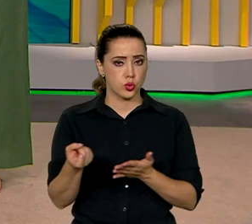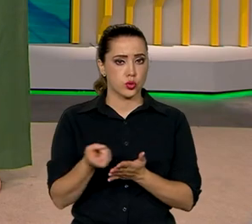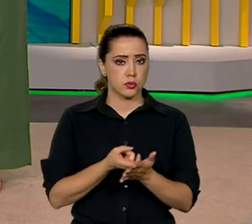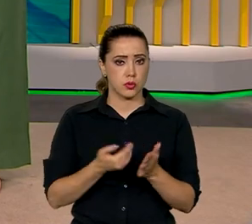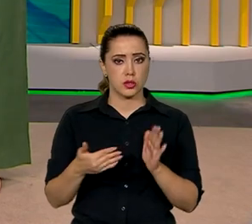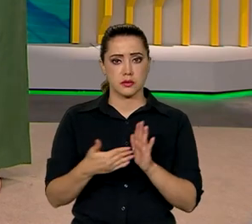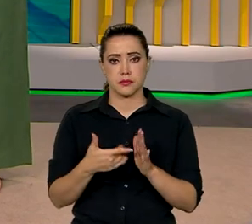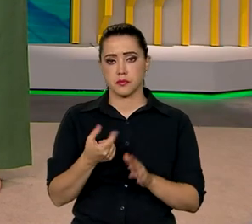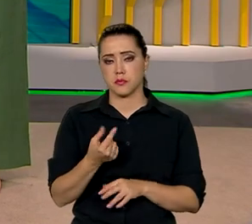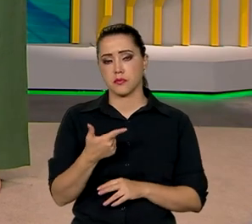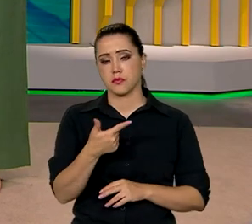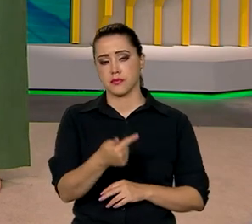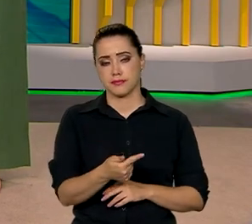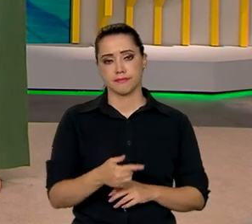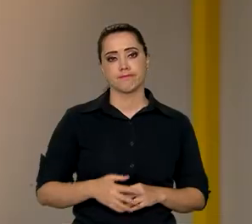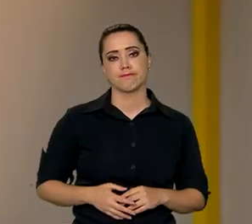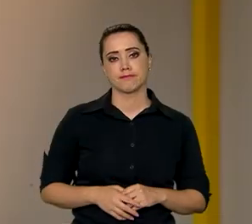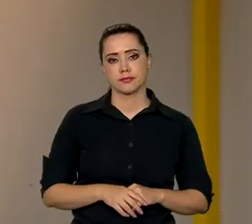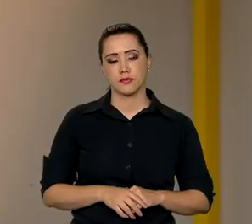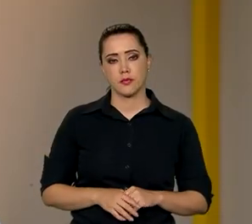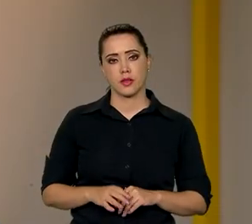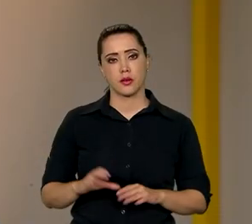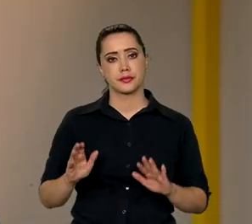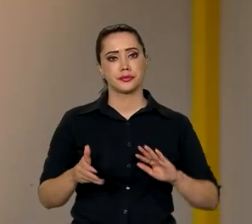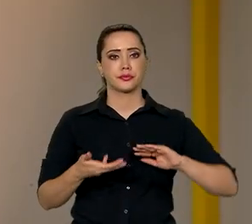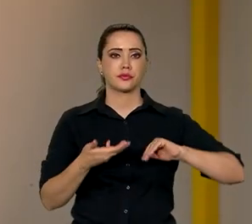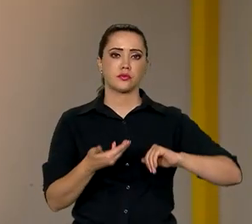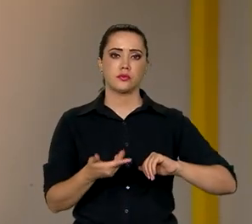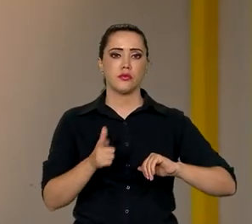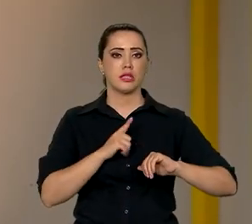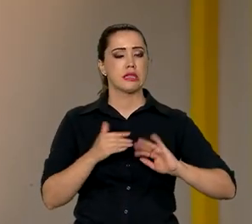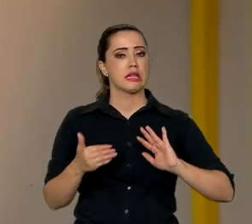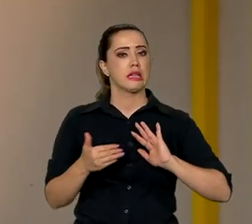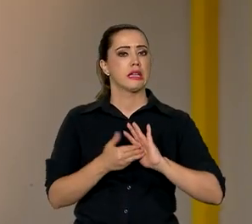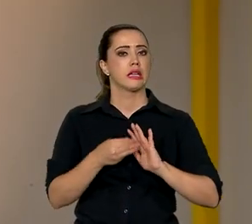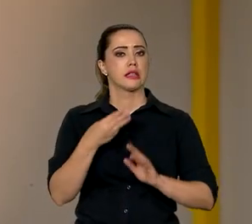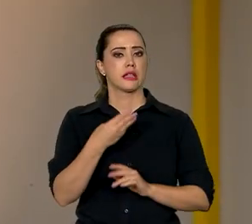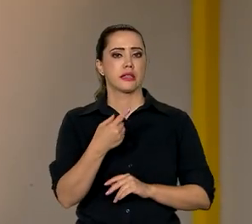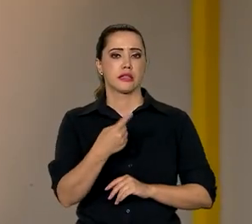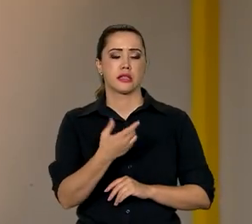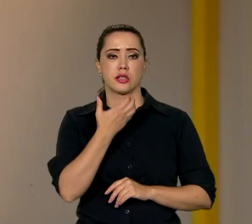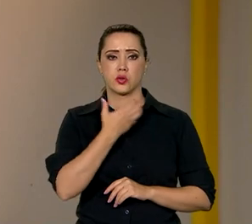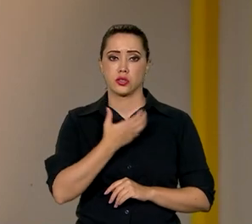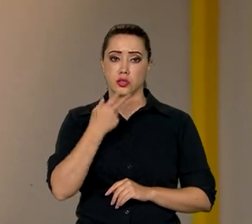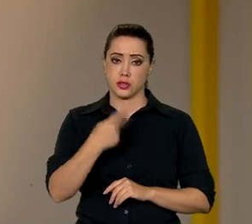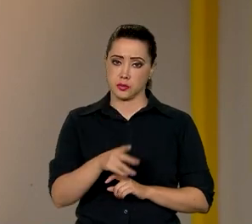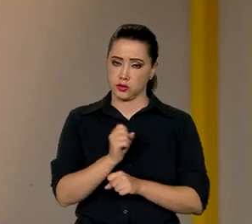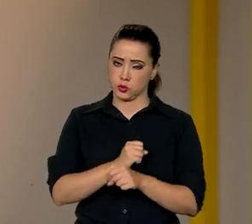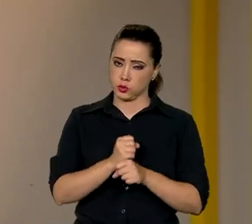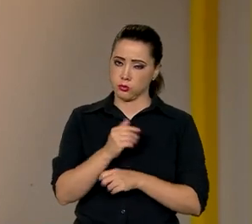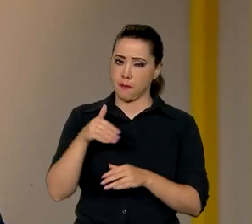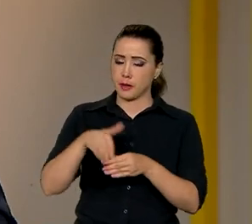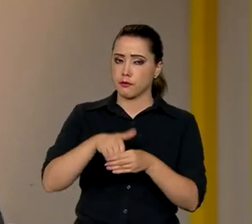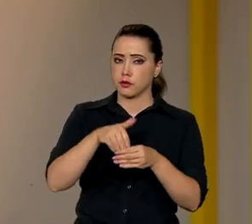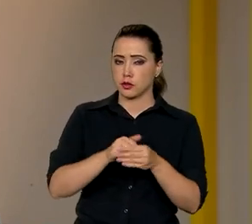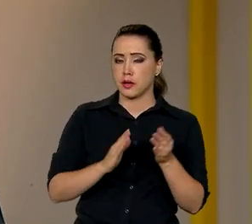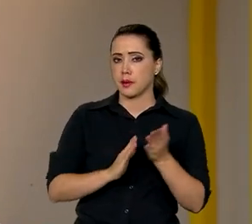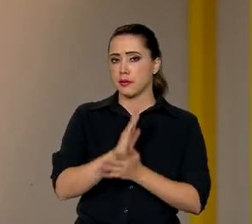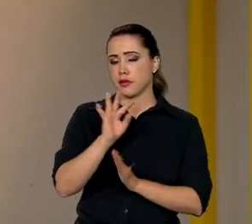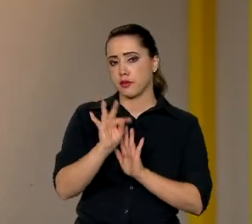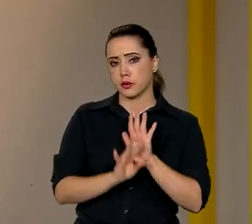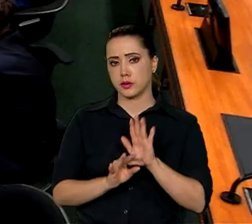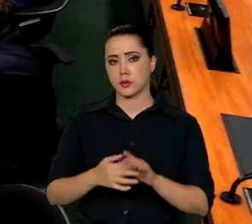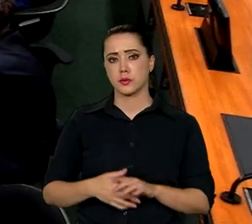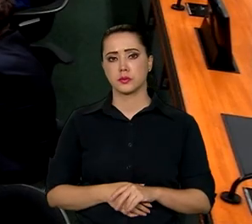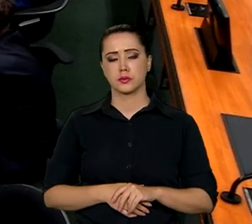tributos até 2027. O Congresso Nacional tem até 31 de dezembro deste ano para votar e aprovar